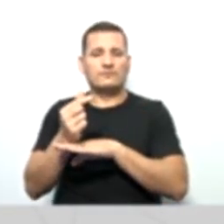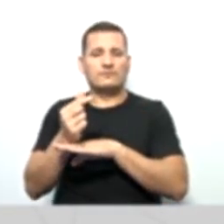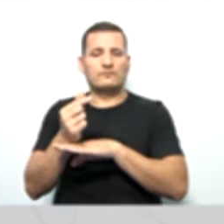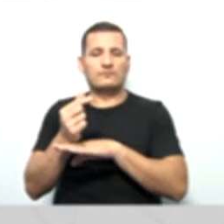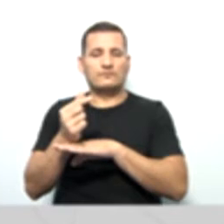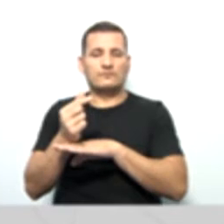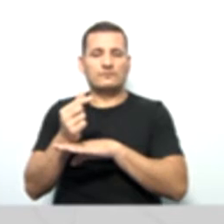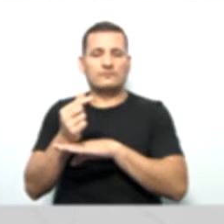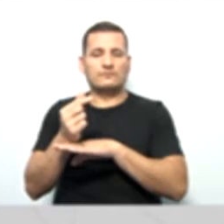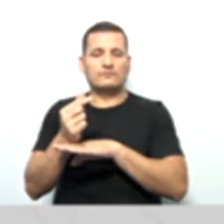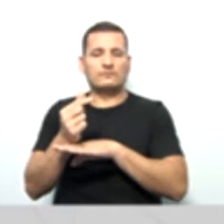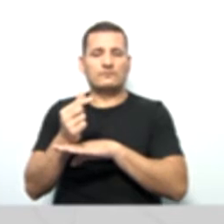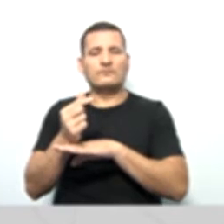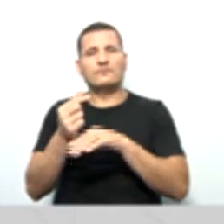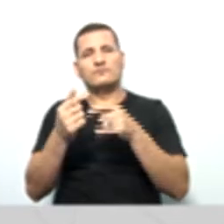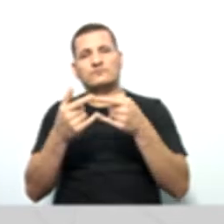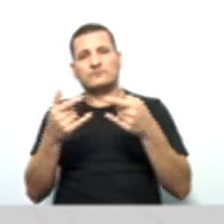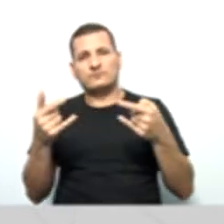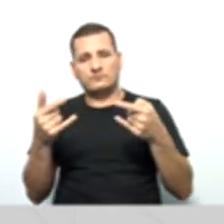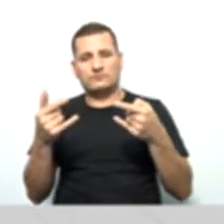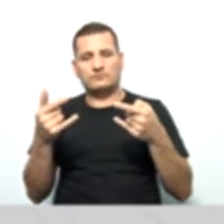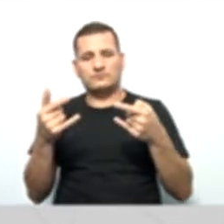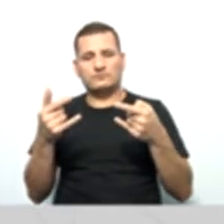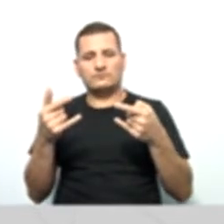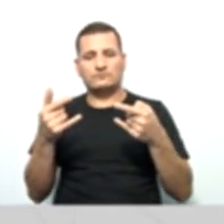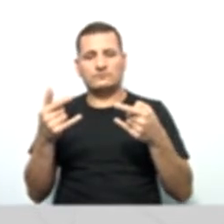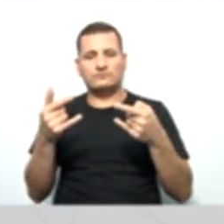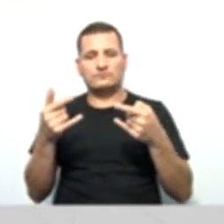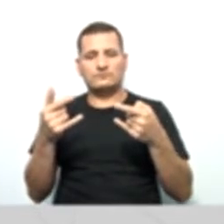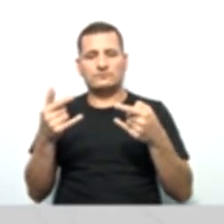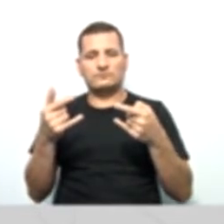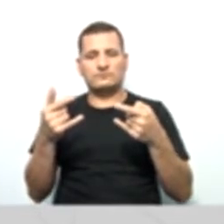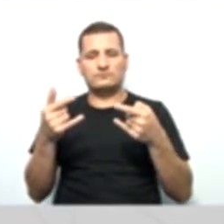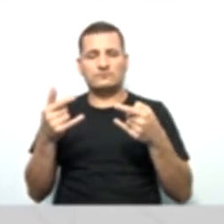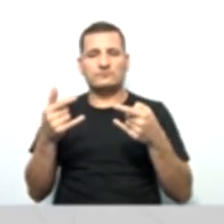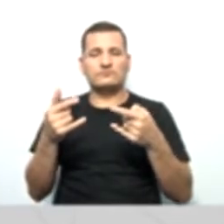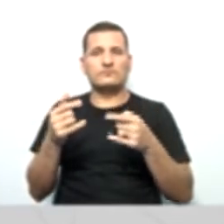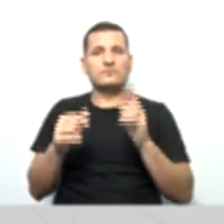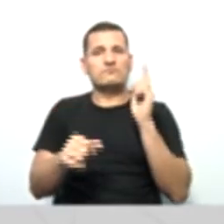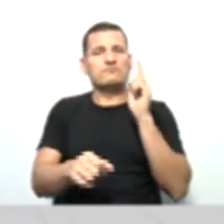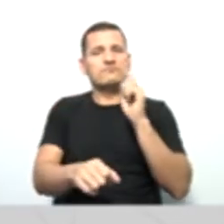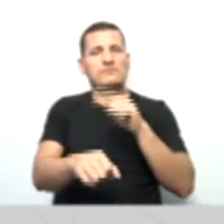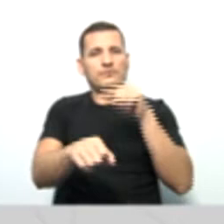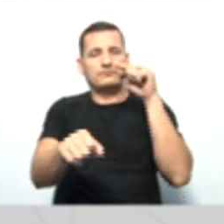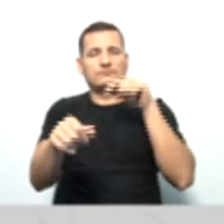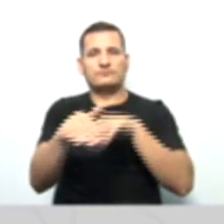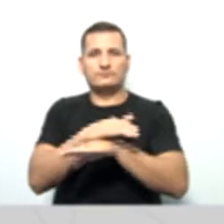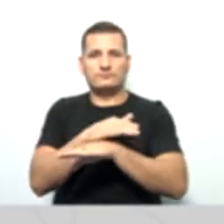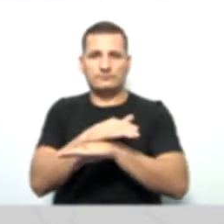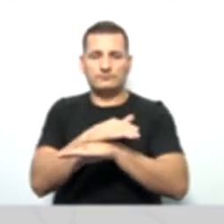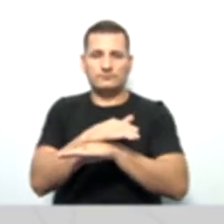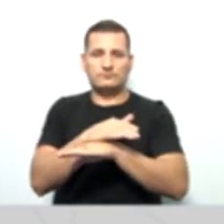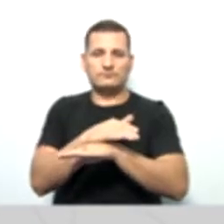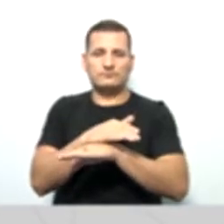espécie. Ou cheques com depósitos imediatos. Cheques que